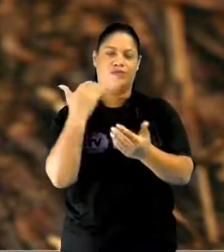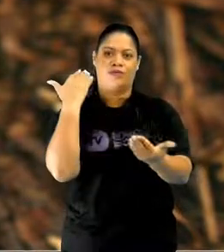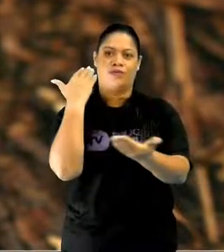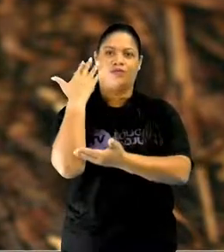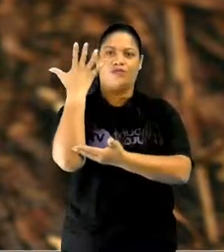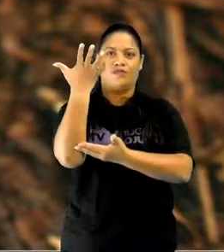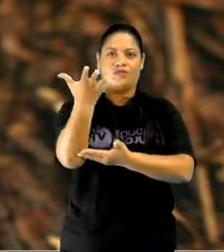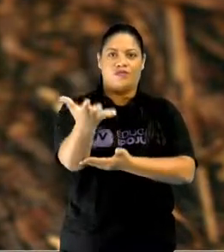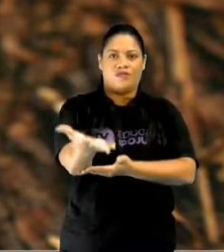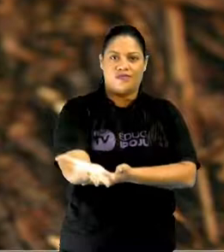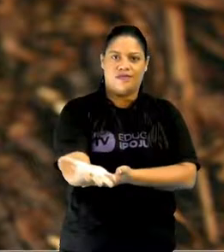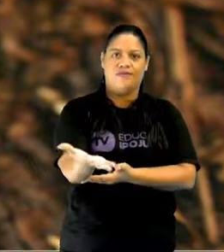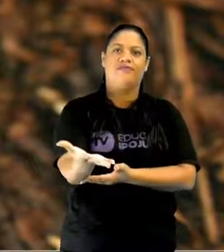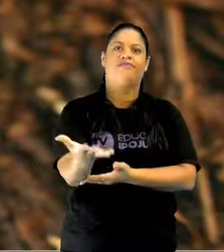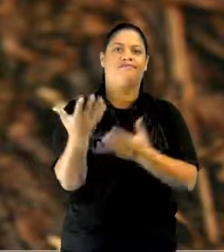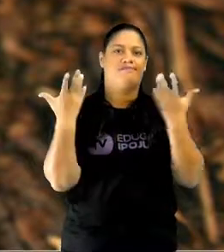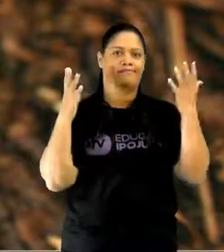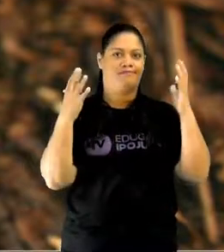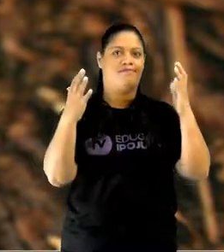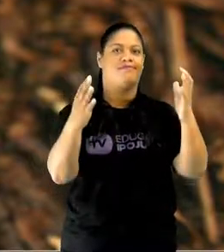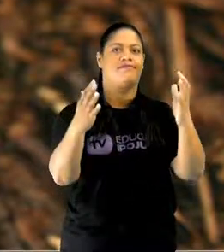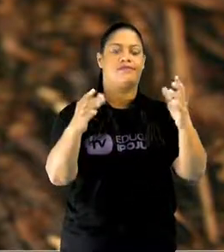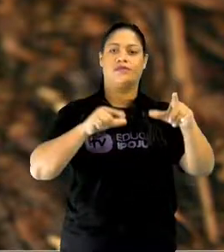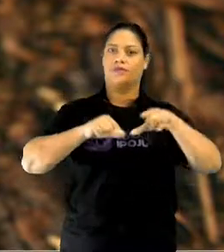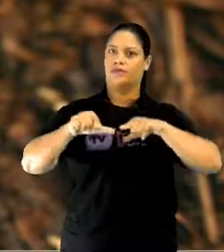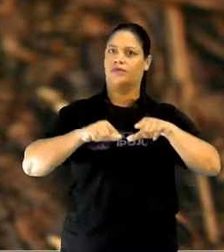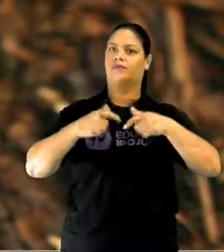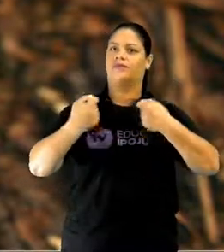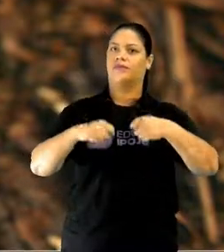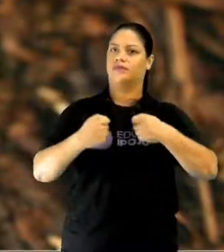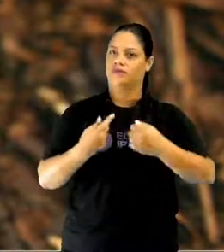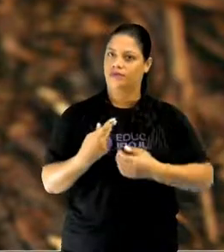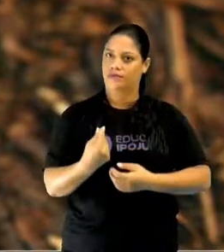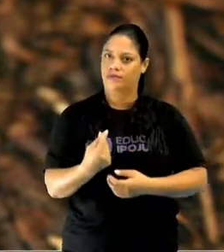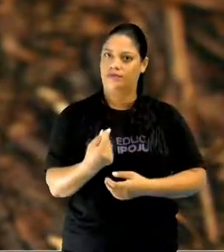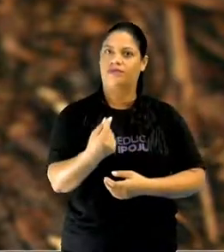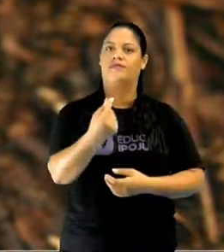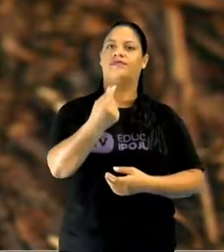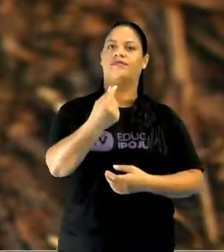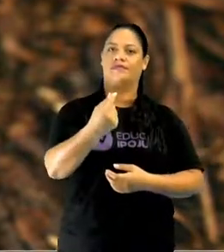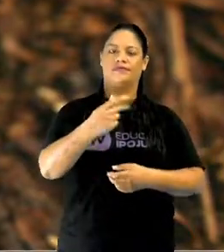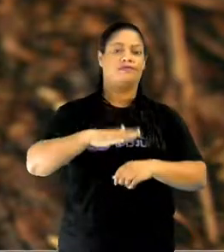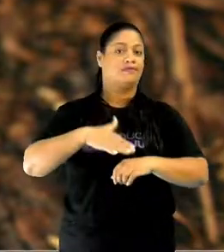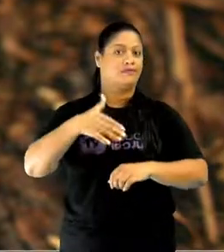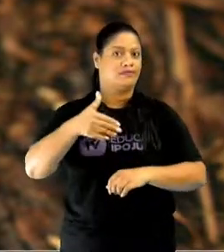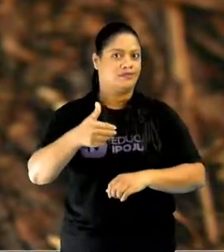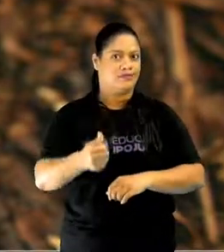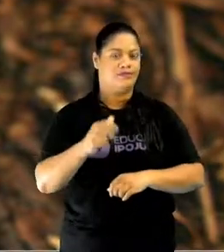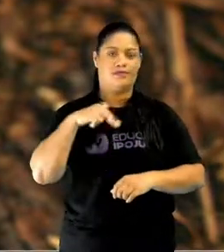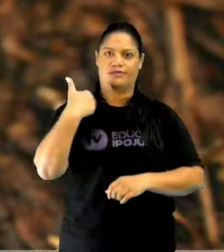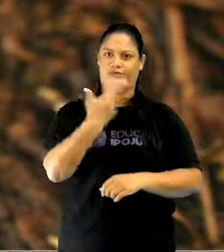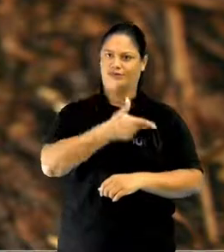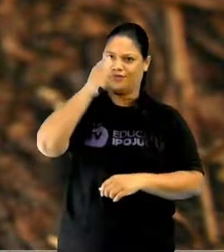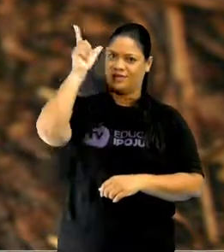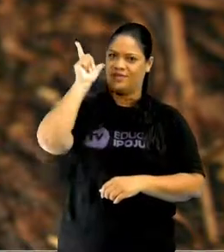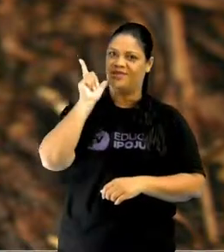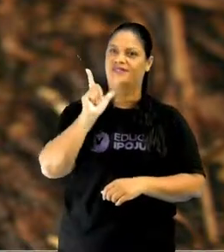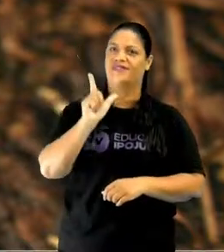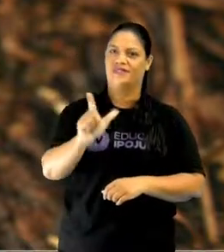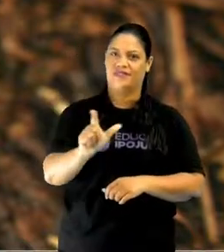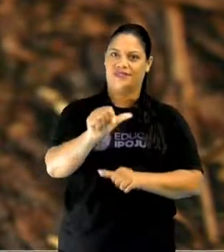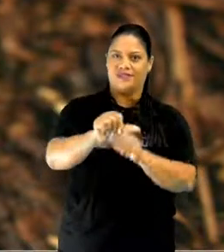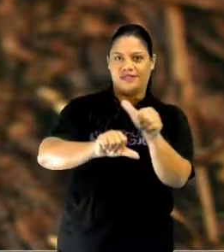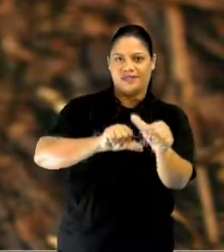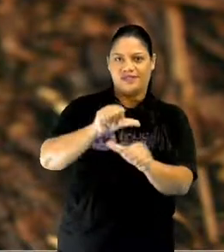amazônica. Claro que esse trabalho tem que continuar, mas, de forma mais efetiva, para que a gente consiga sair desse